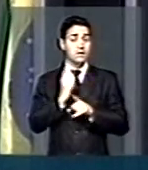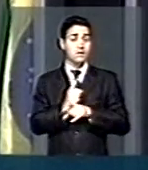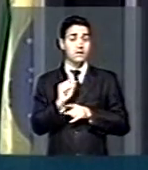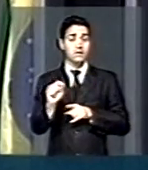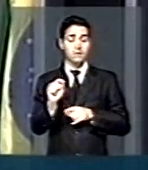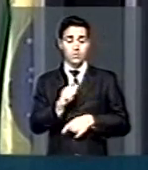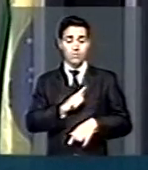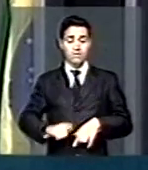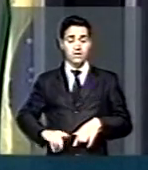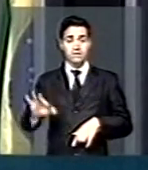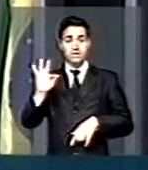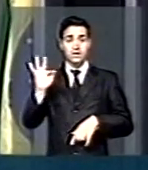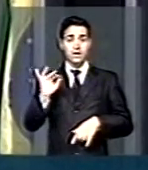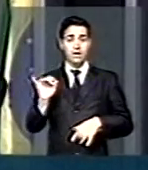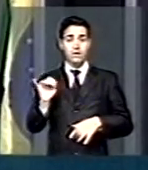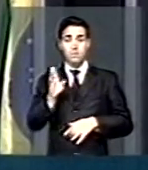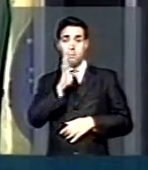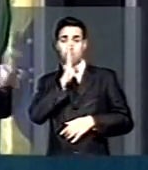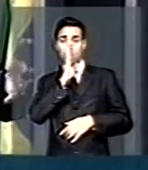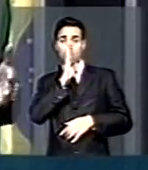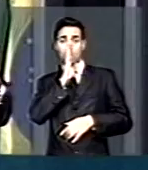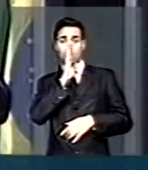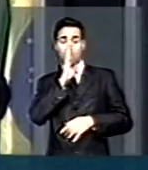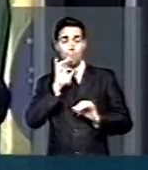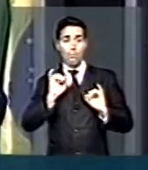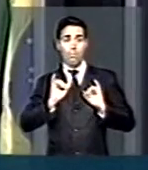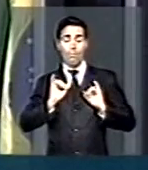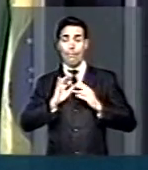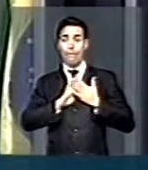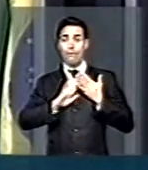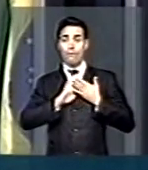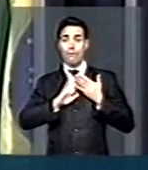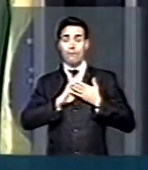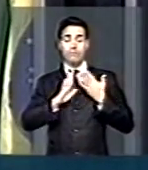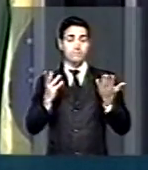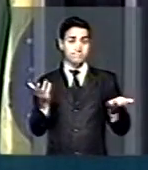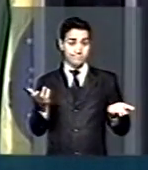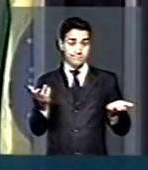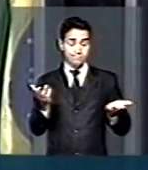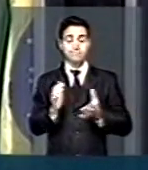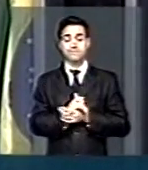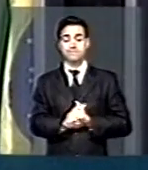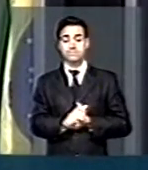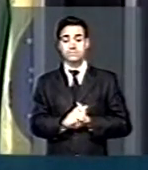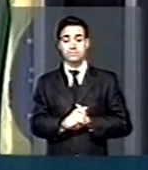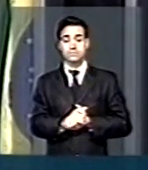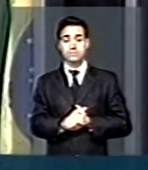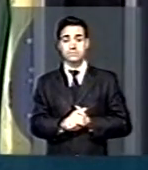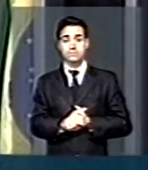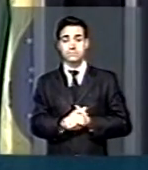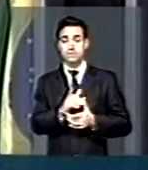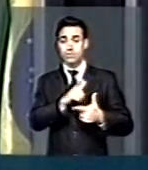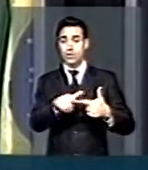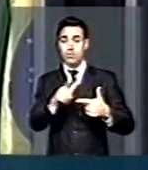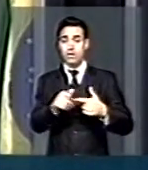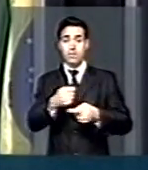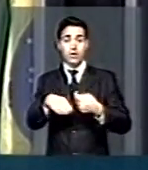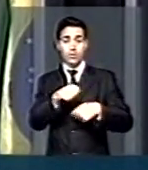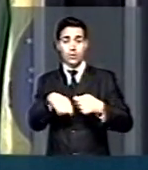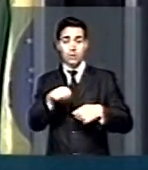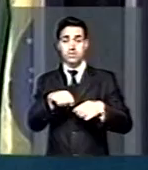parte do governo federal. Até porque o quadro econômico, ele se agrava a cada dia,